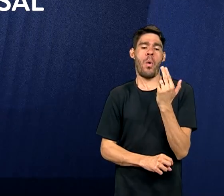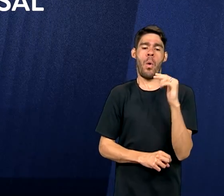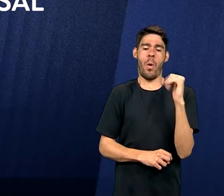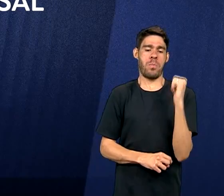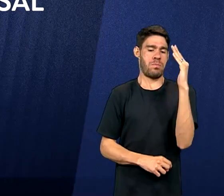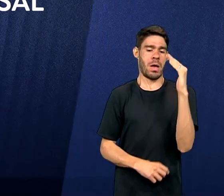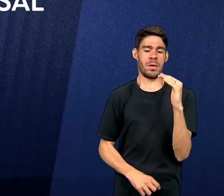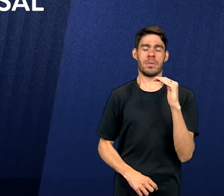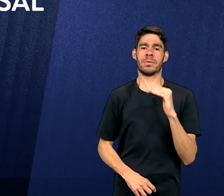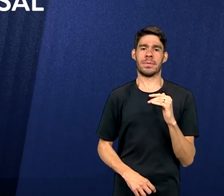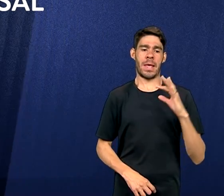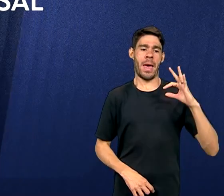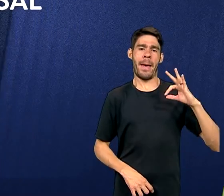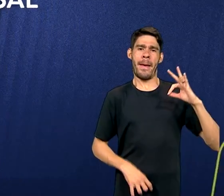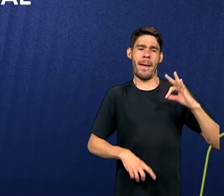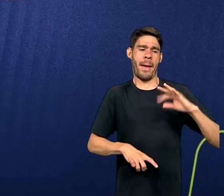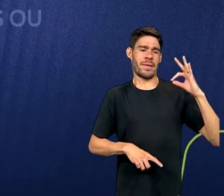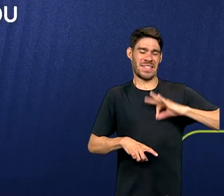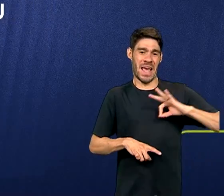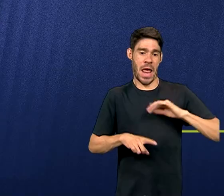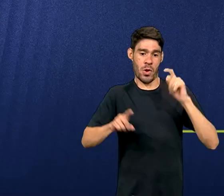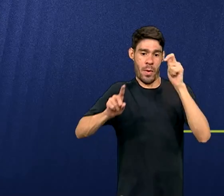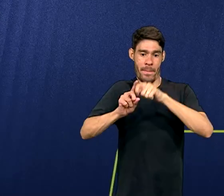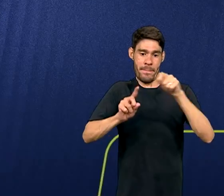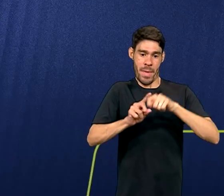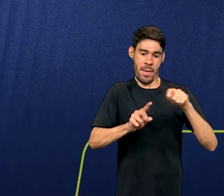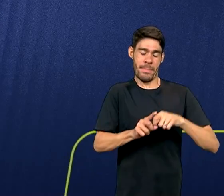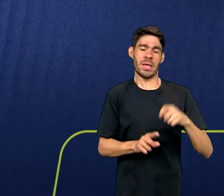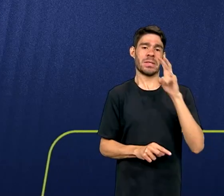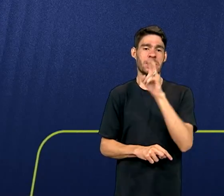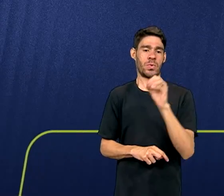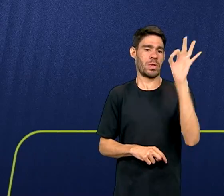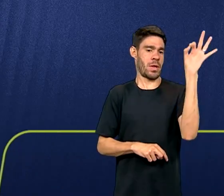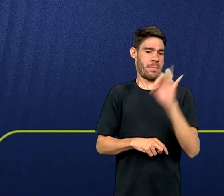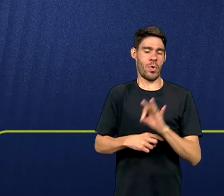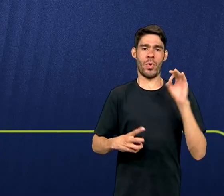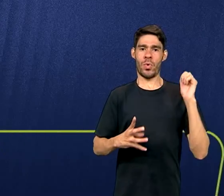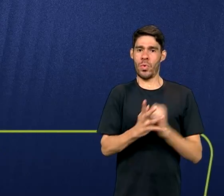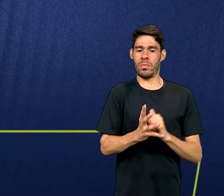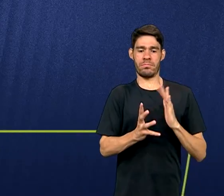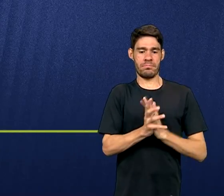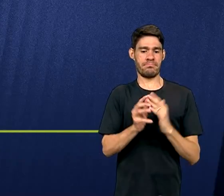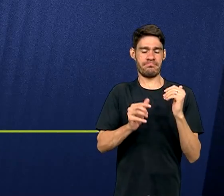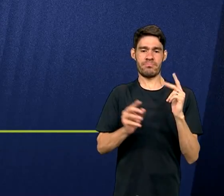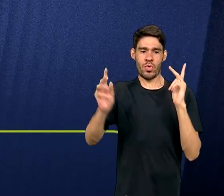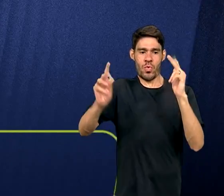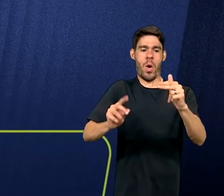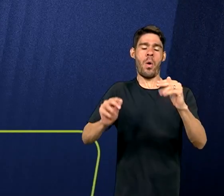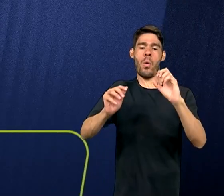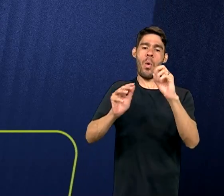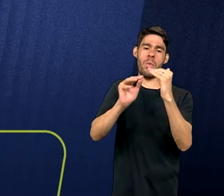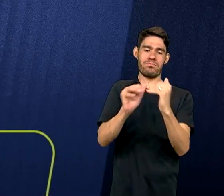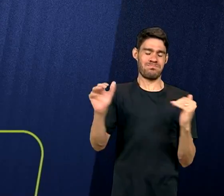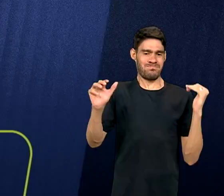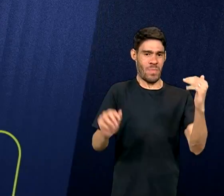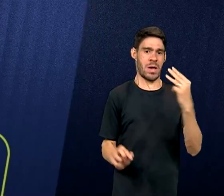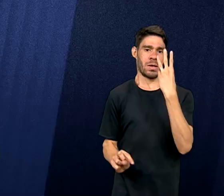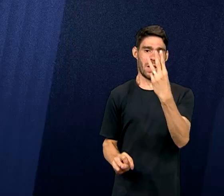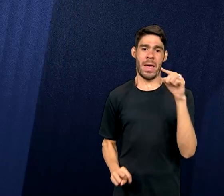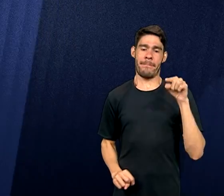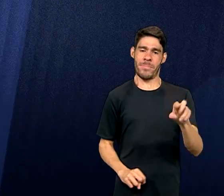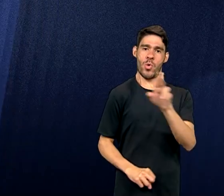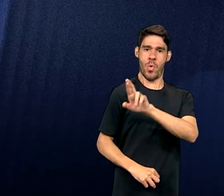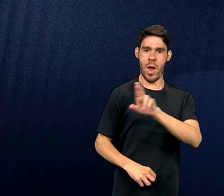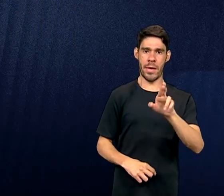superiores ao ganho mensal da pessoa. Quase metade das multas tinham valores iguais ou superiores a R$ mil.